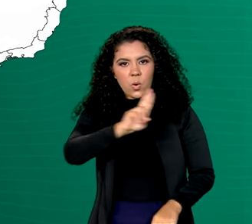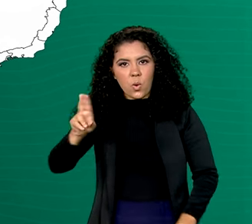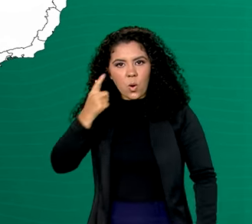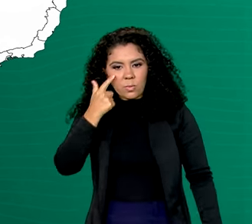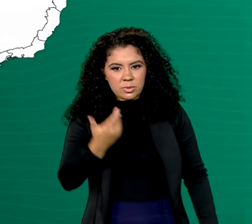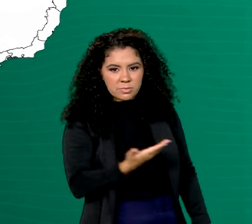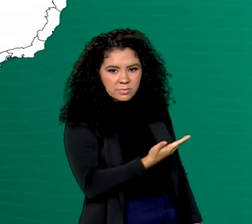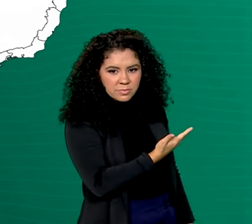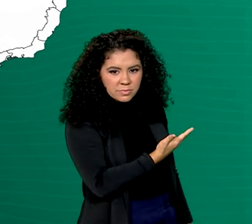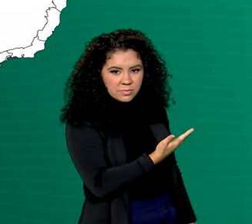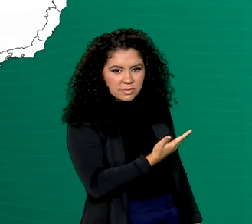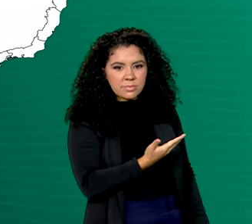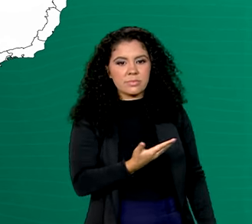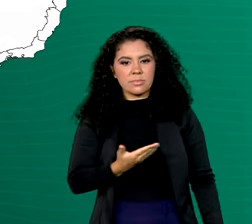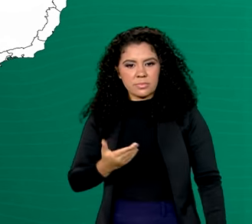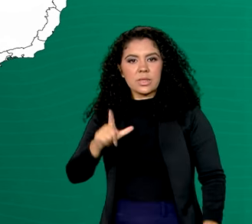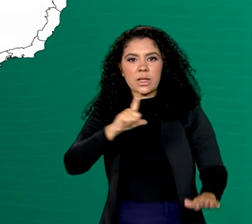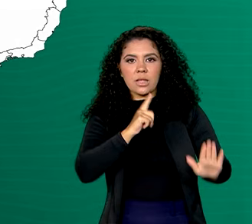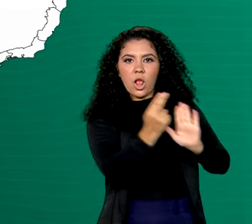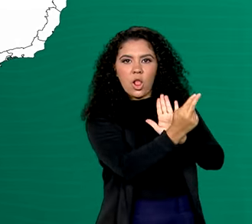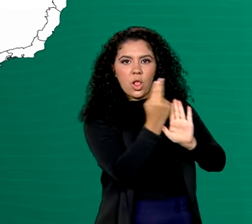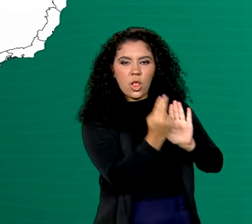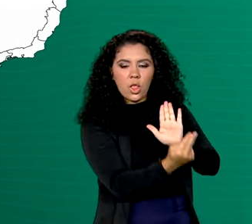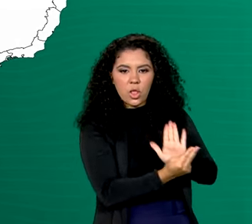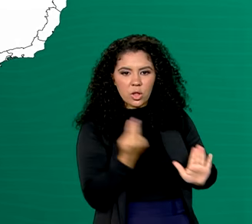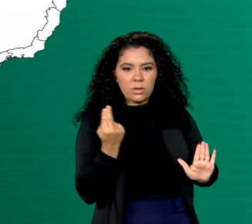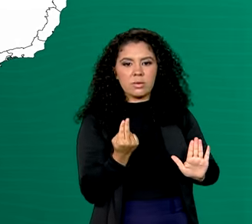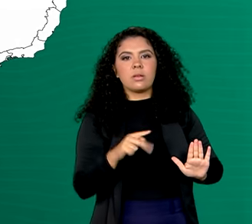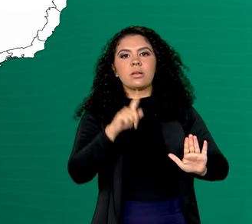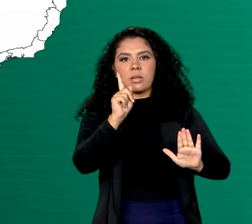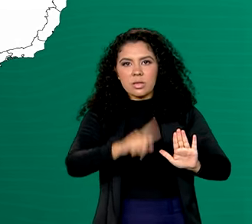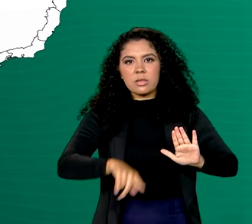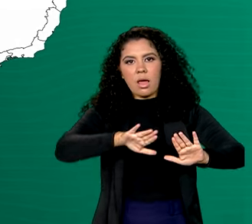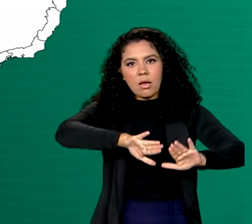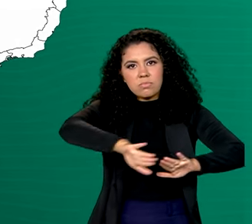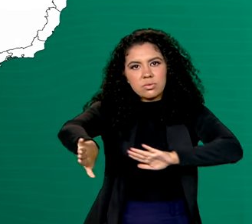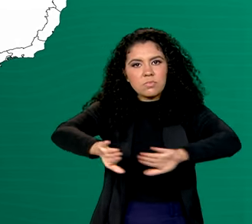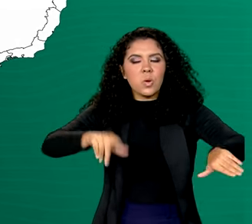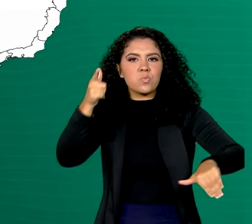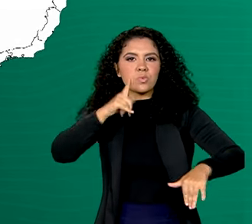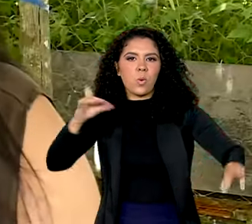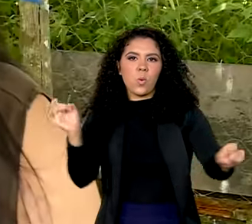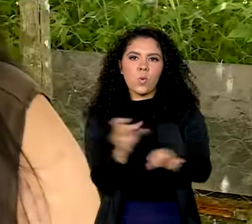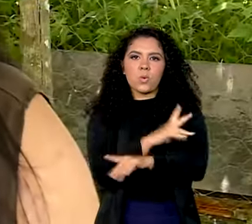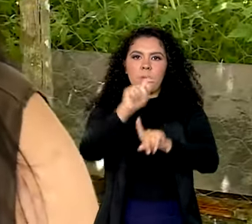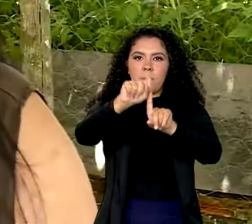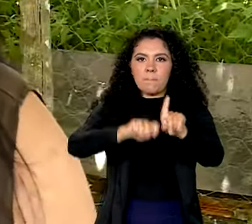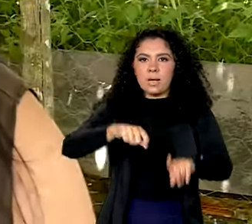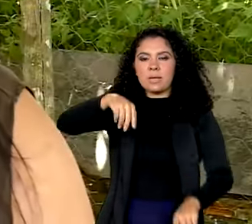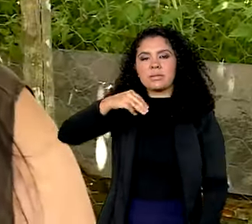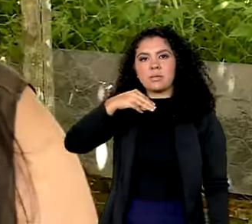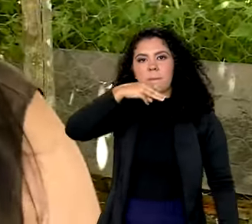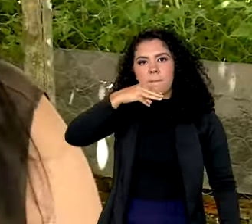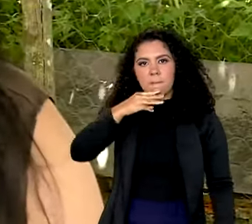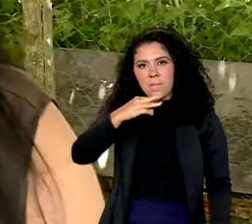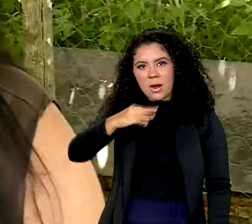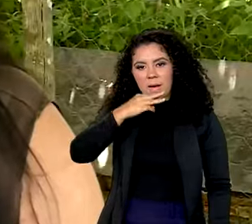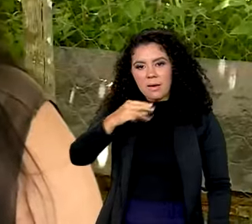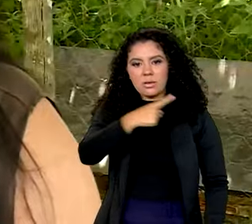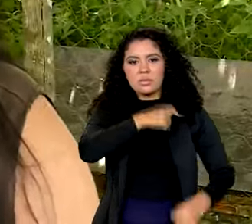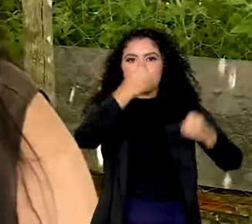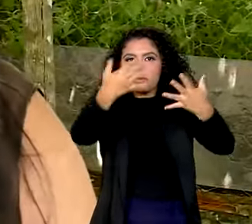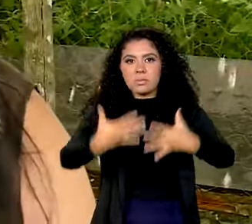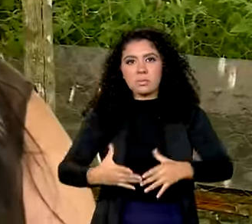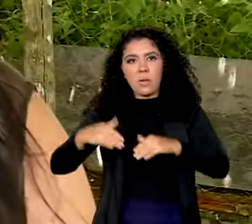Apitereua estavam na lista e tiveram o processo de desocupação concluído em março. É uma ação que envolveu vários